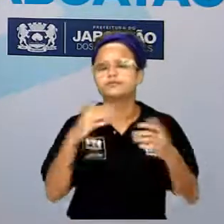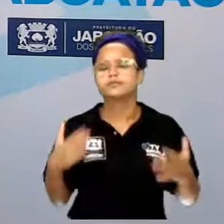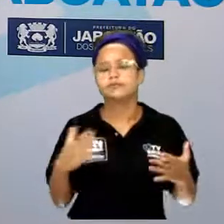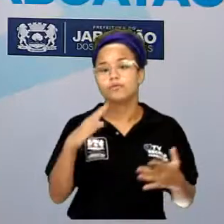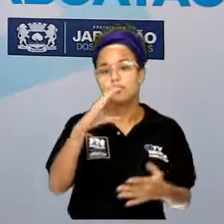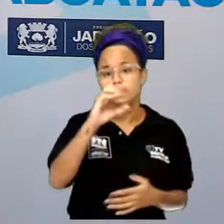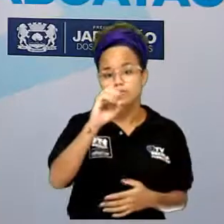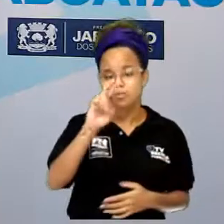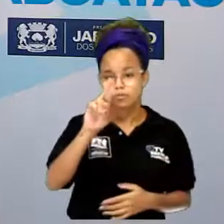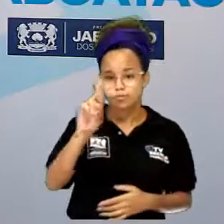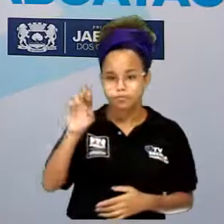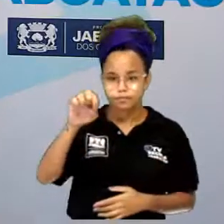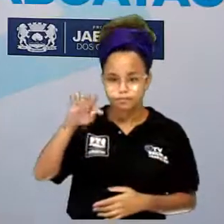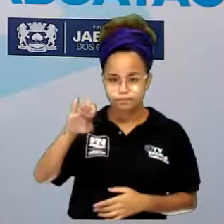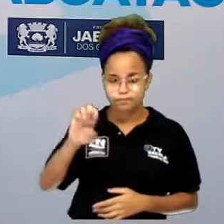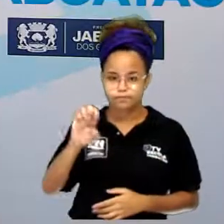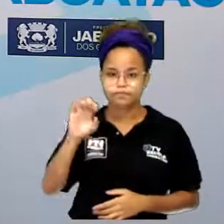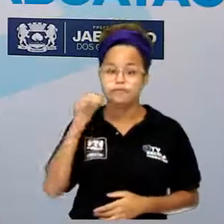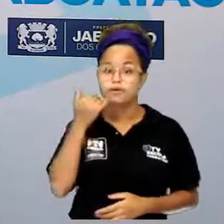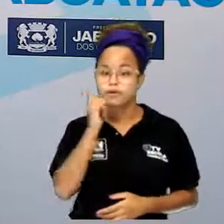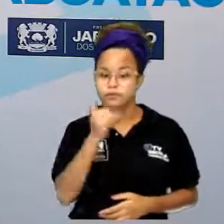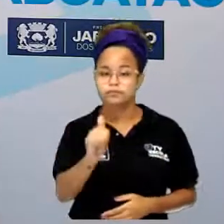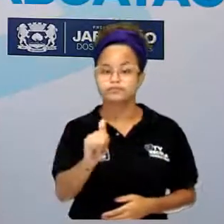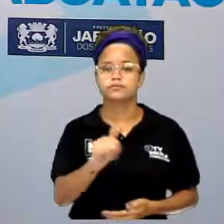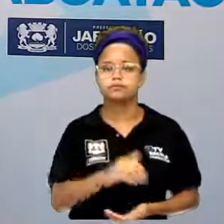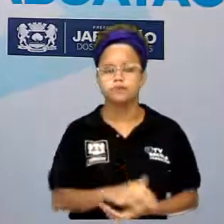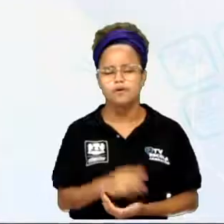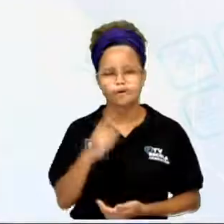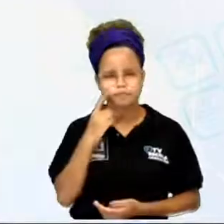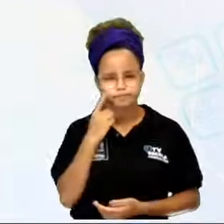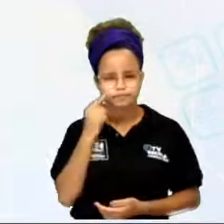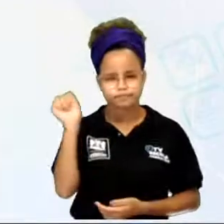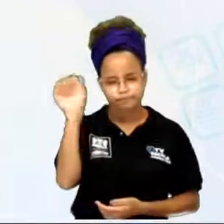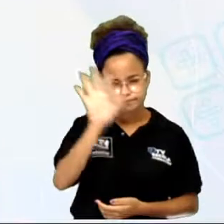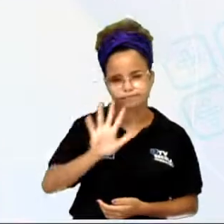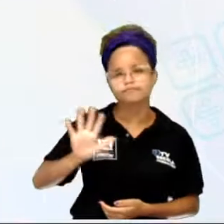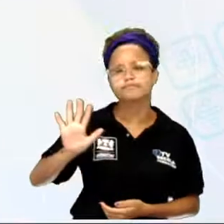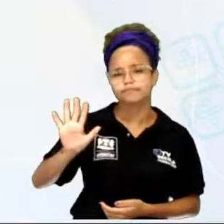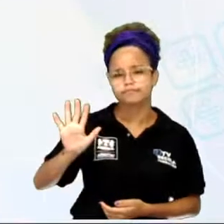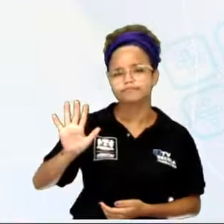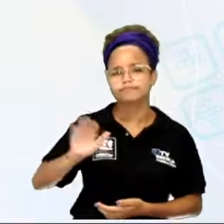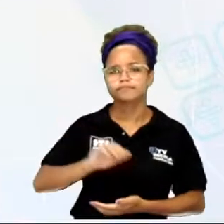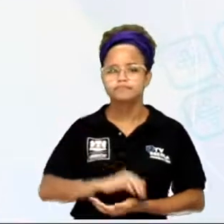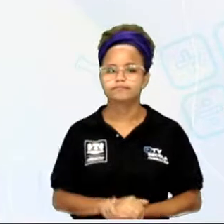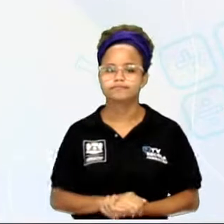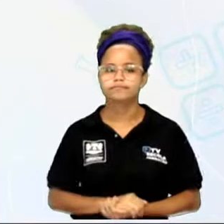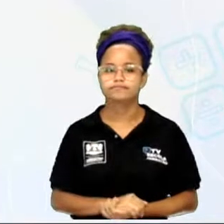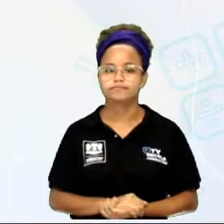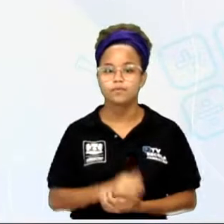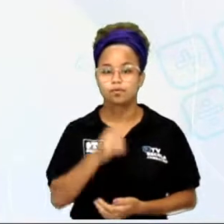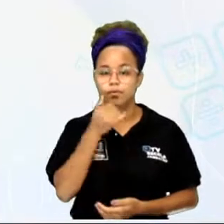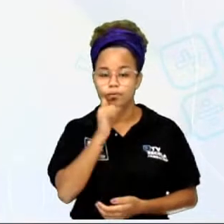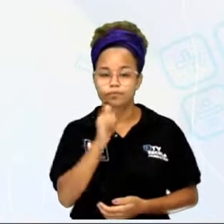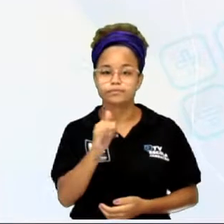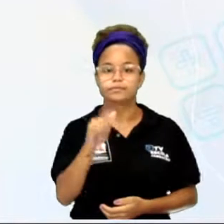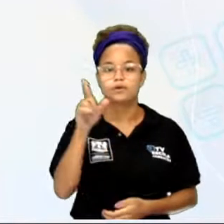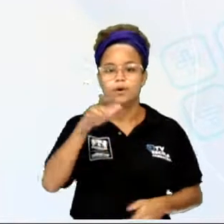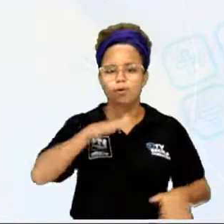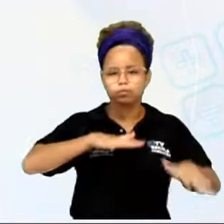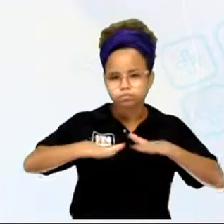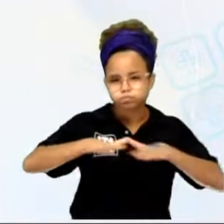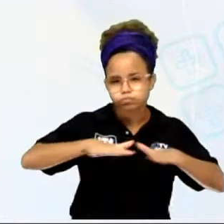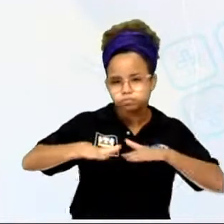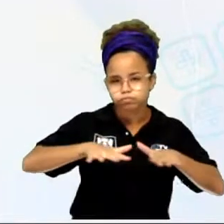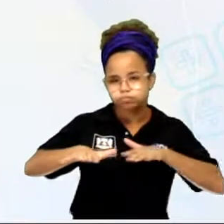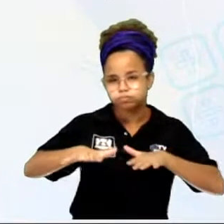elétrica. A corrente elétrica, acompanha aí no slide, tá? Corrente elétrica é o movimento de cargas